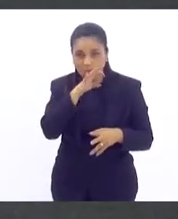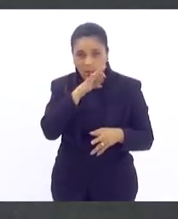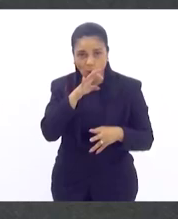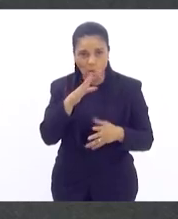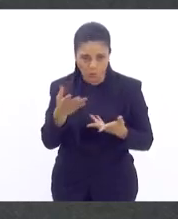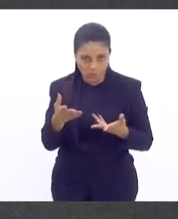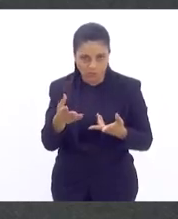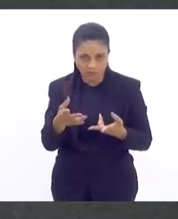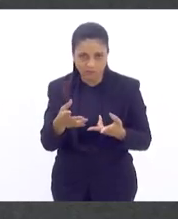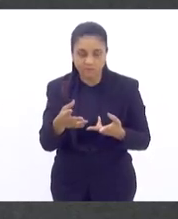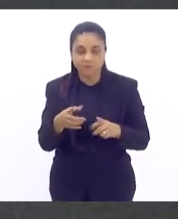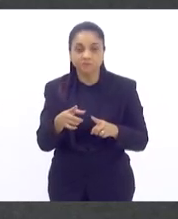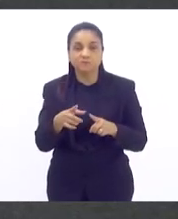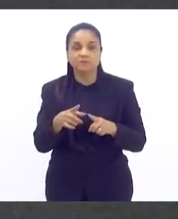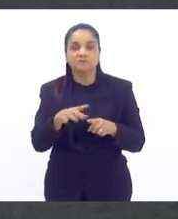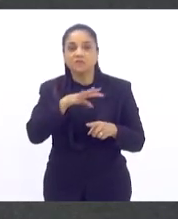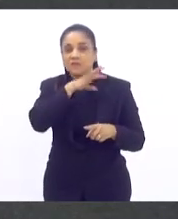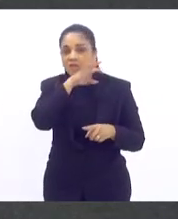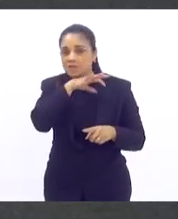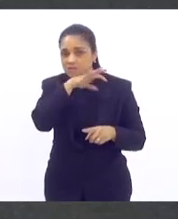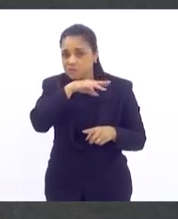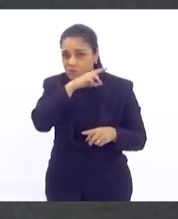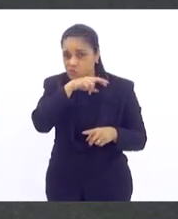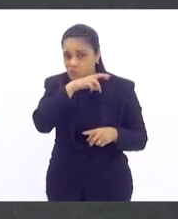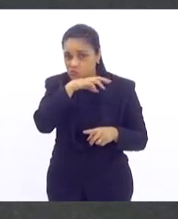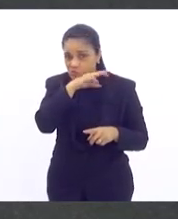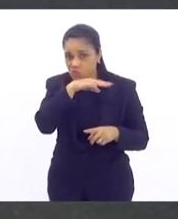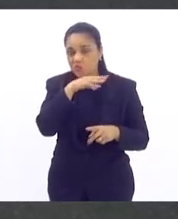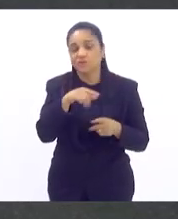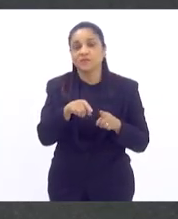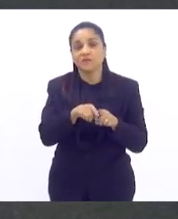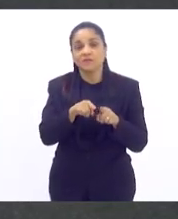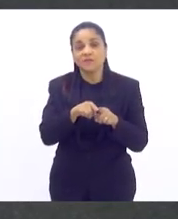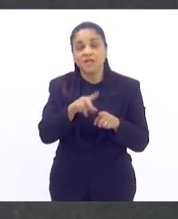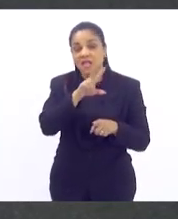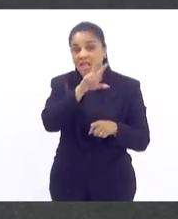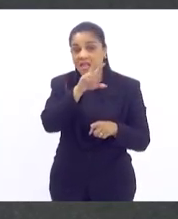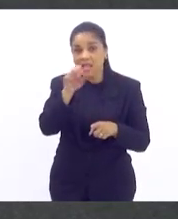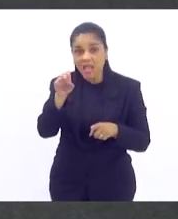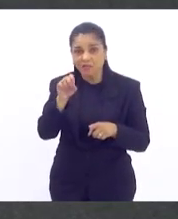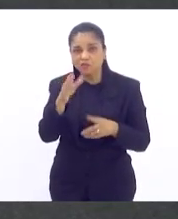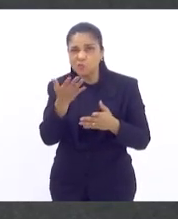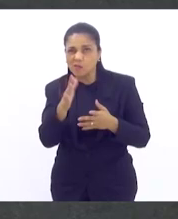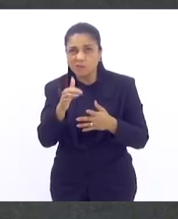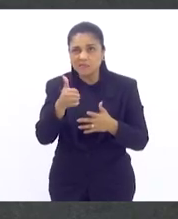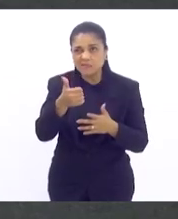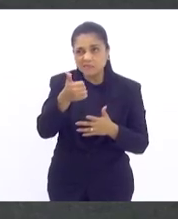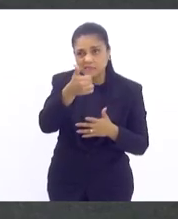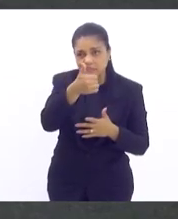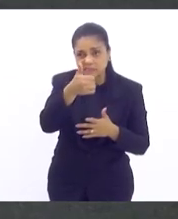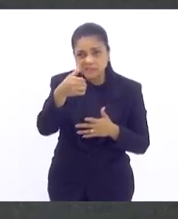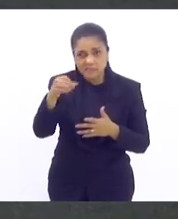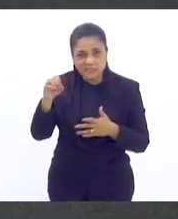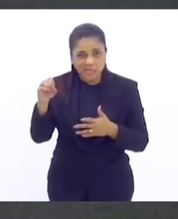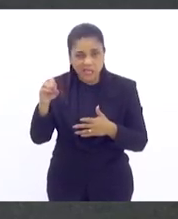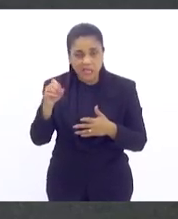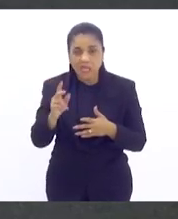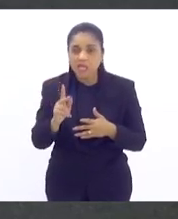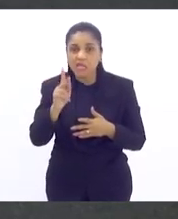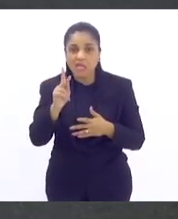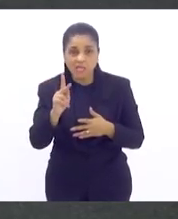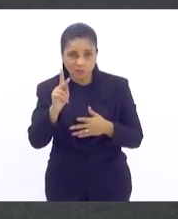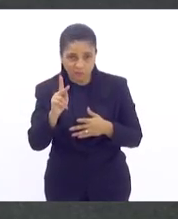Ambientais. Esses 500 javalis viraram, cada um com 100 quilos, aproximadamente, viraram